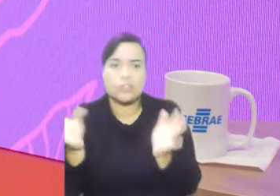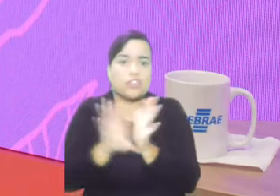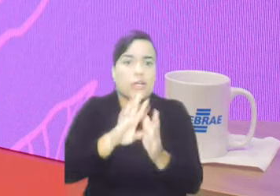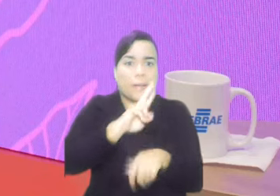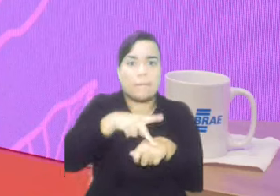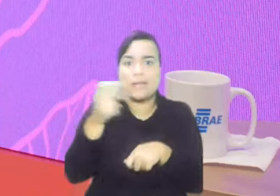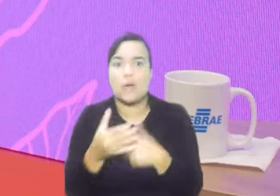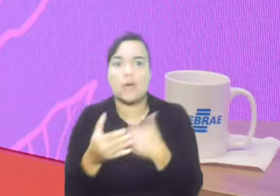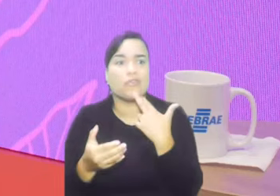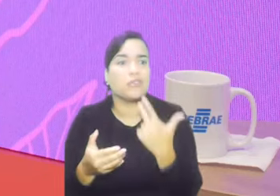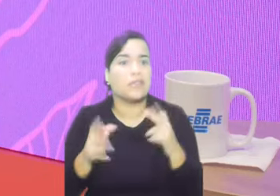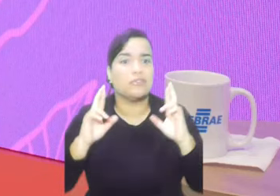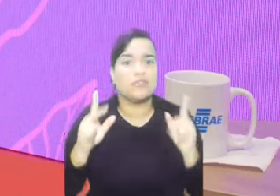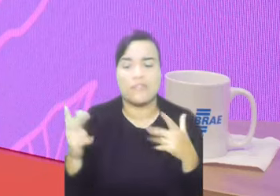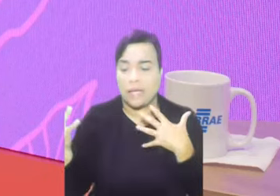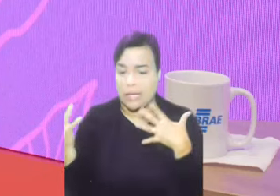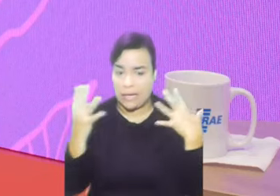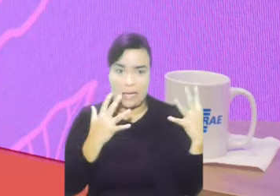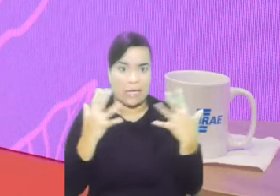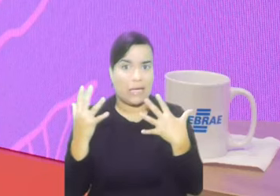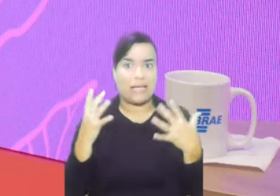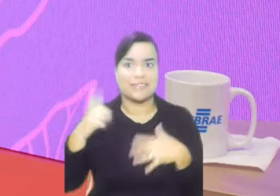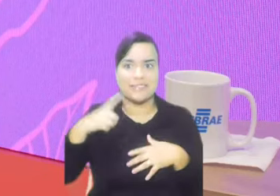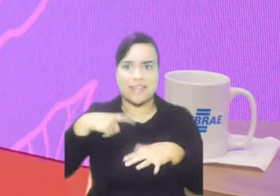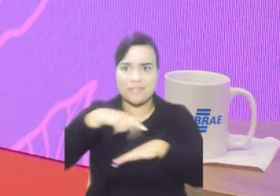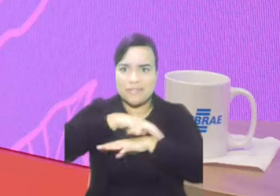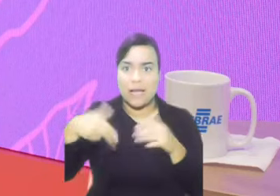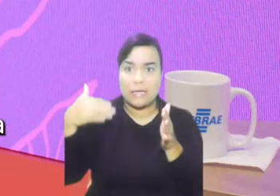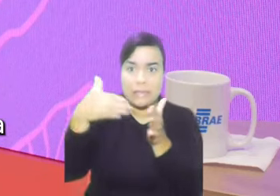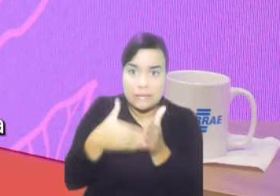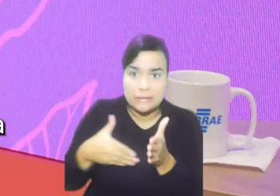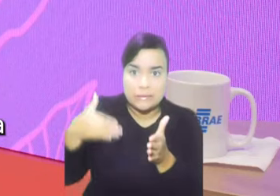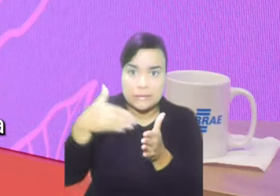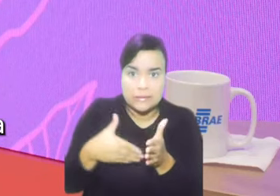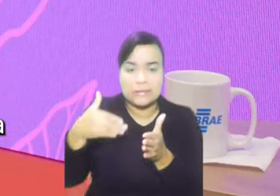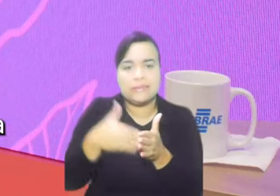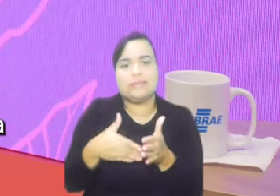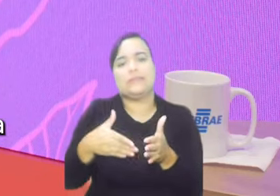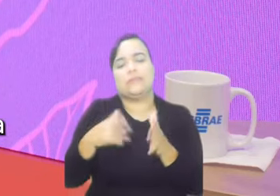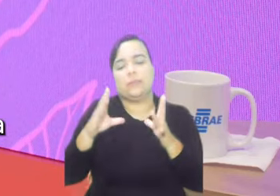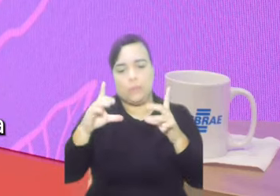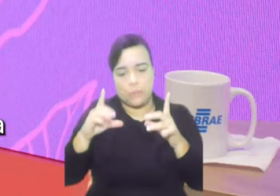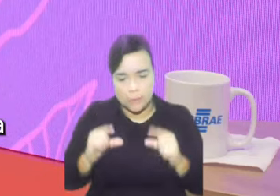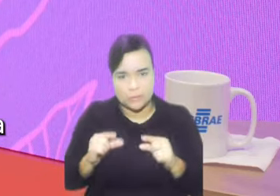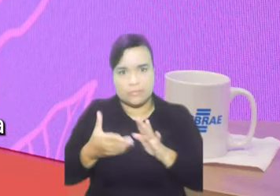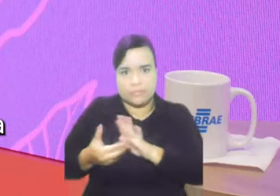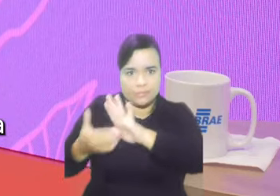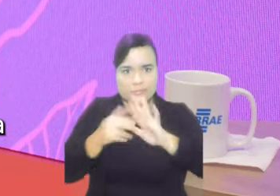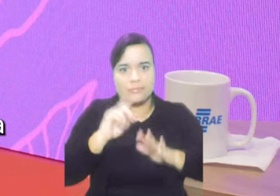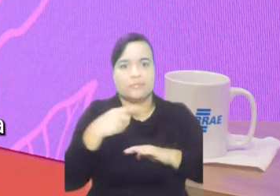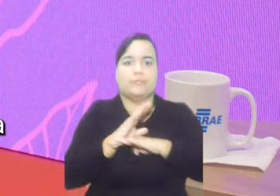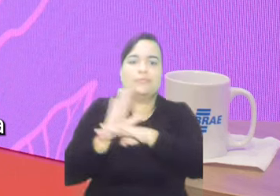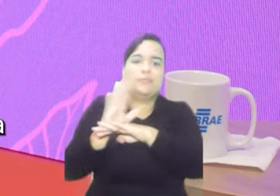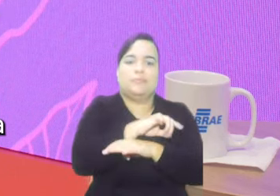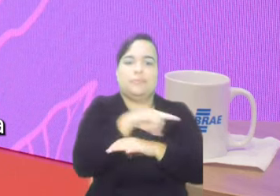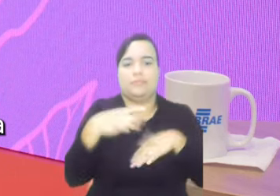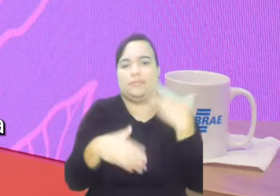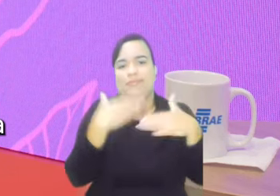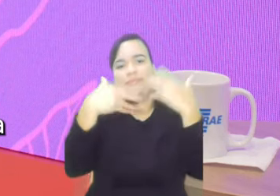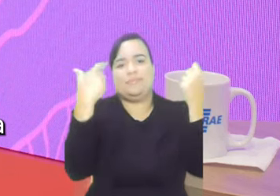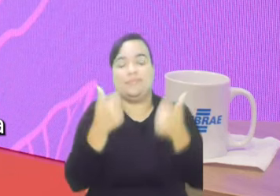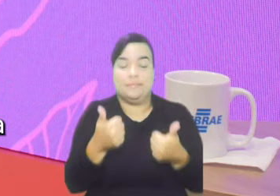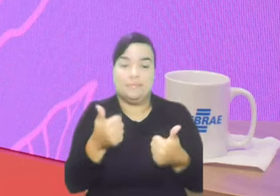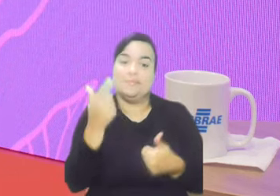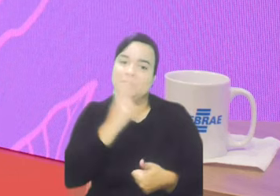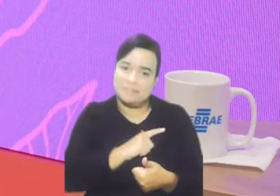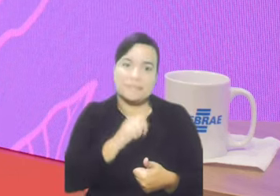São vários obstáculos que a gente tem que minimizar para que eles possam construir a sua vida aqui. E principalmente